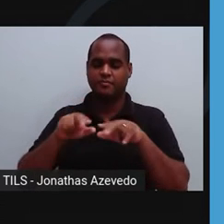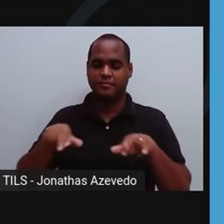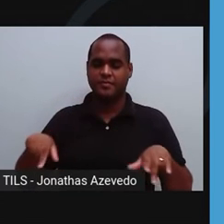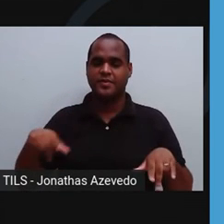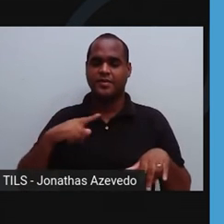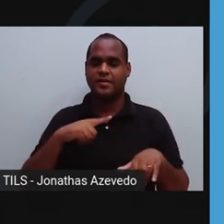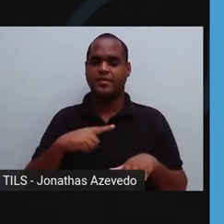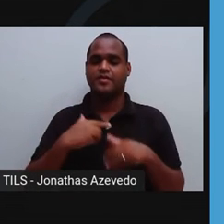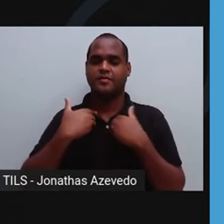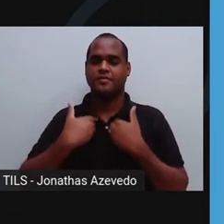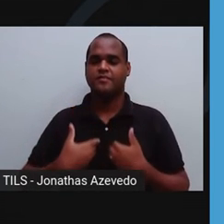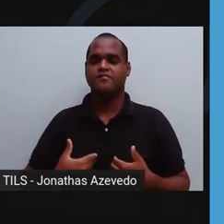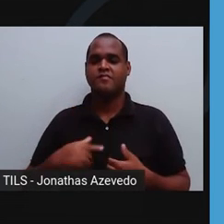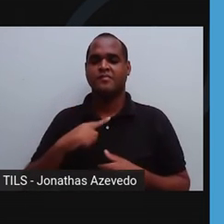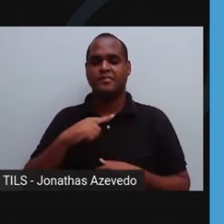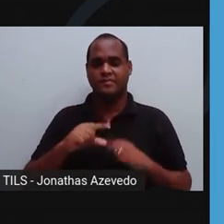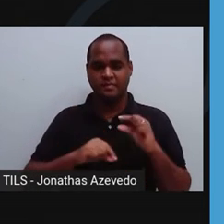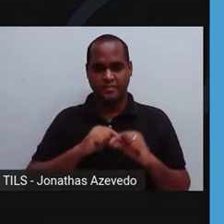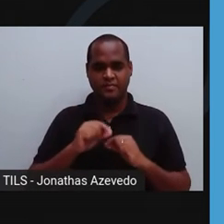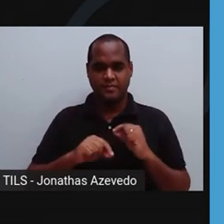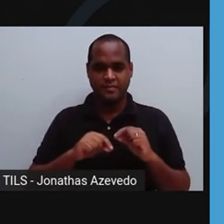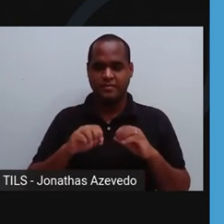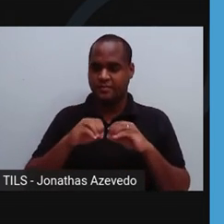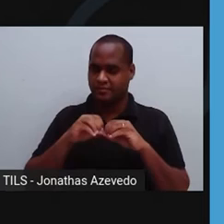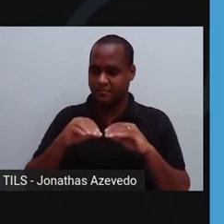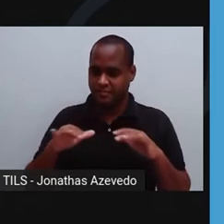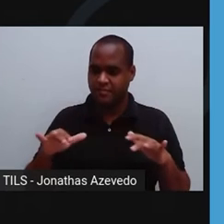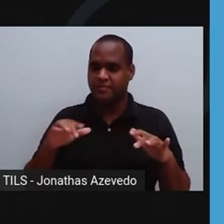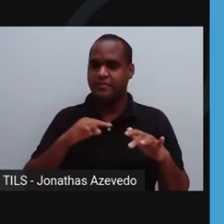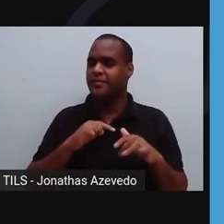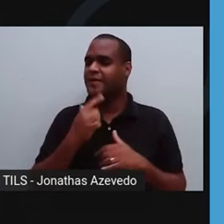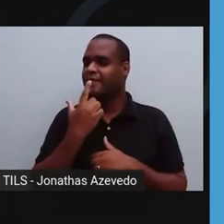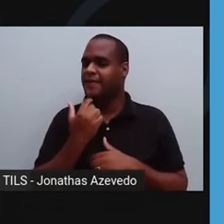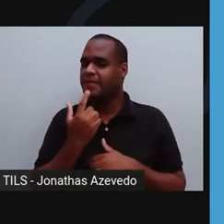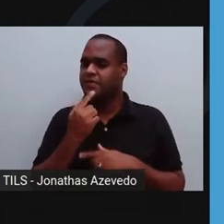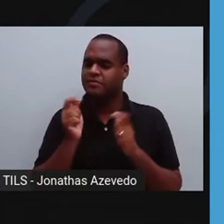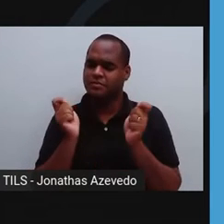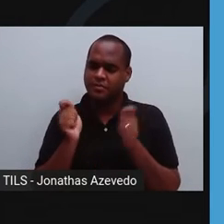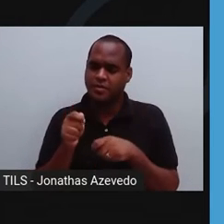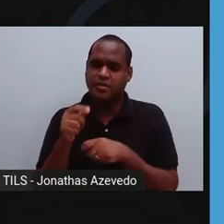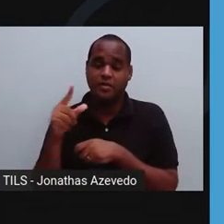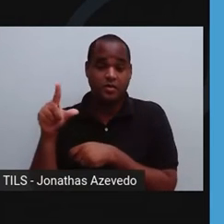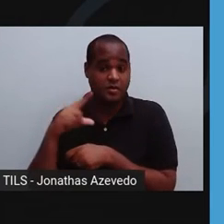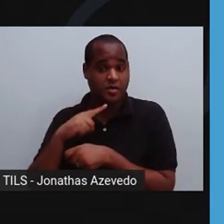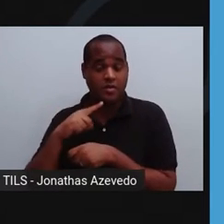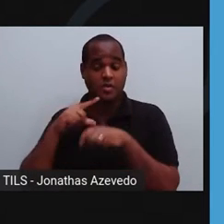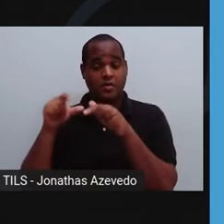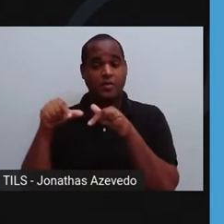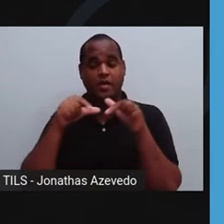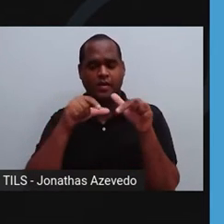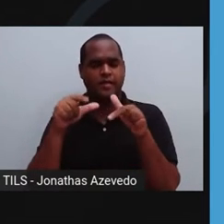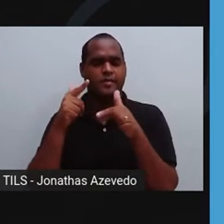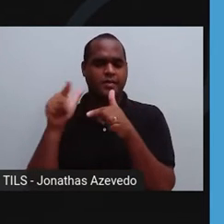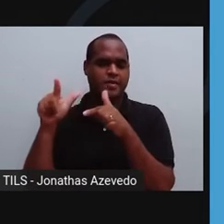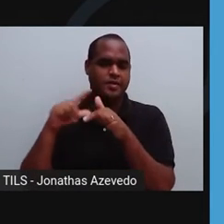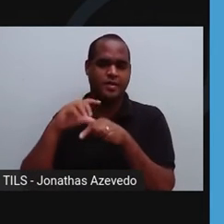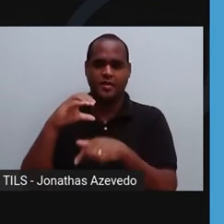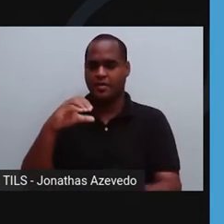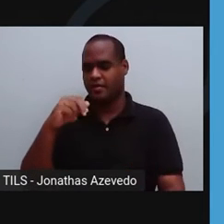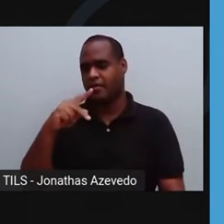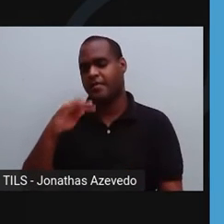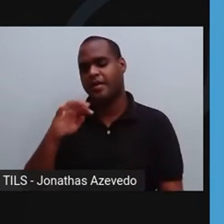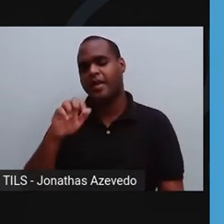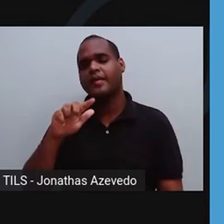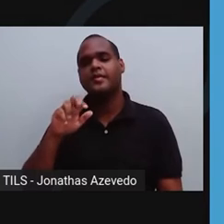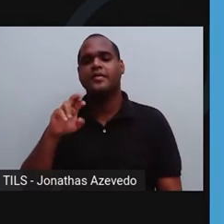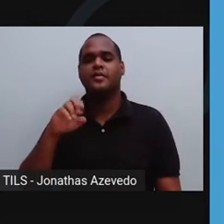do corpo. E assim, o sangue, ele chega em todos os lugares, através dos capilares sanguíneos.